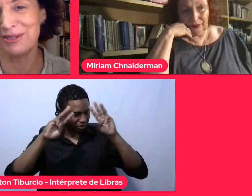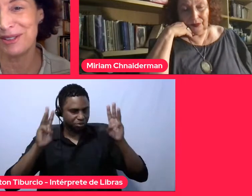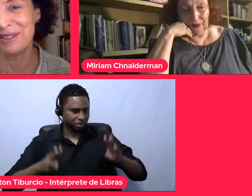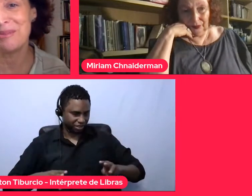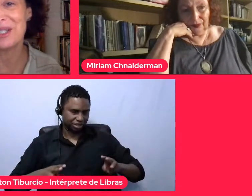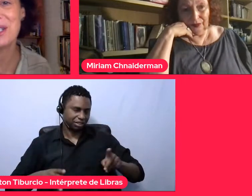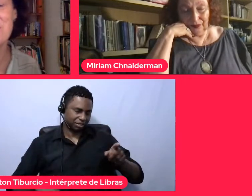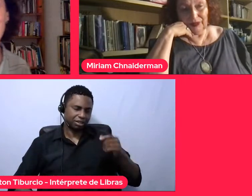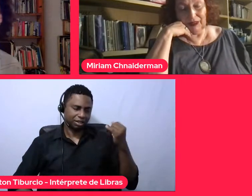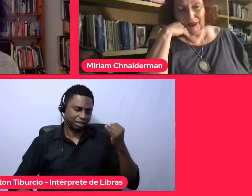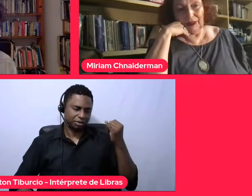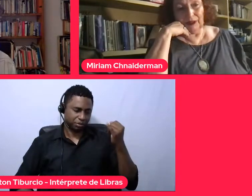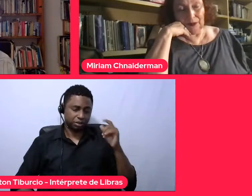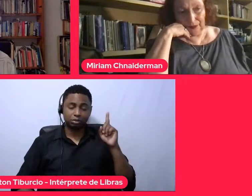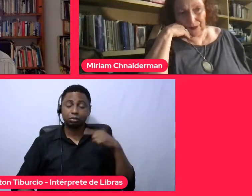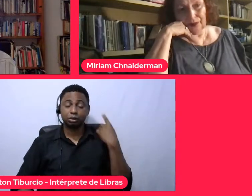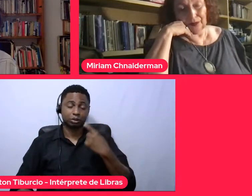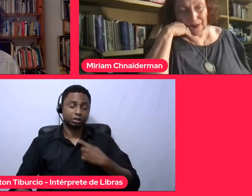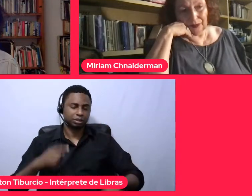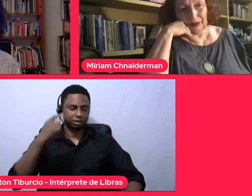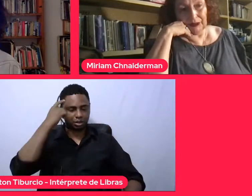produtivo para a gente pensar.